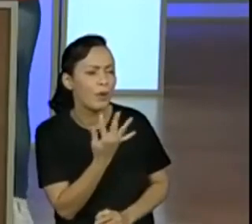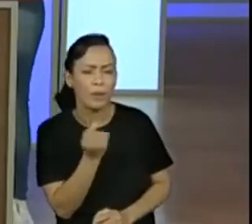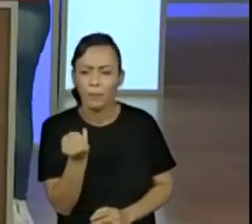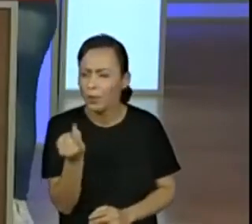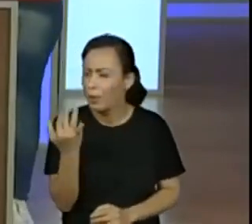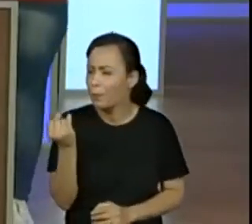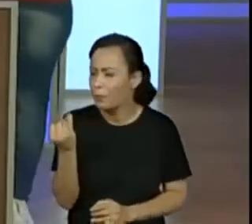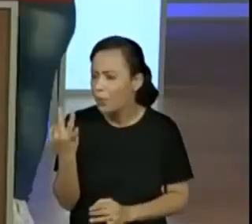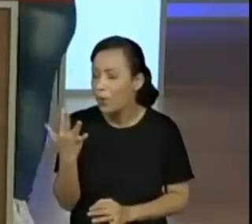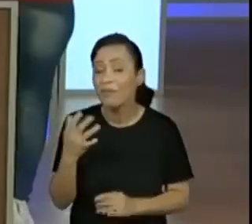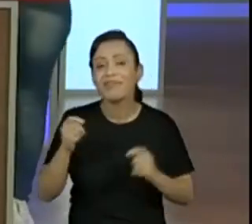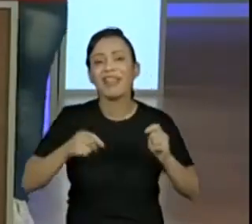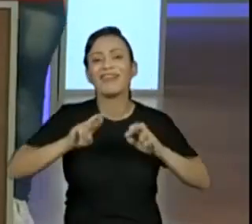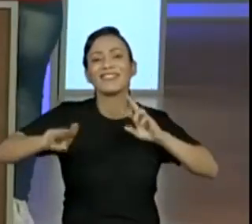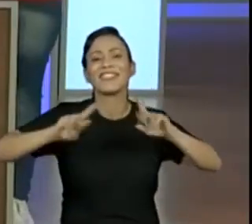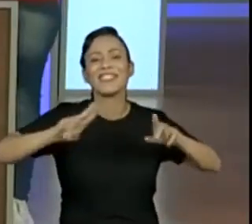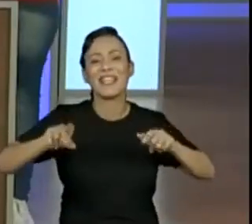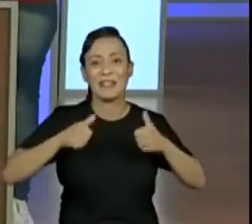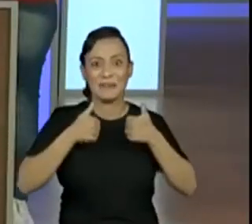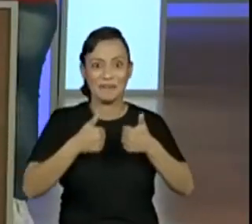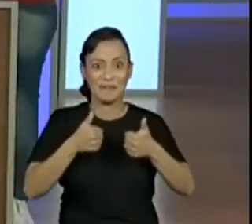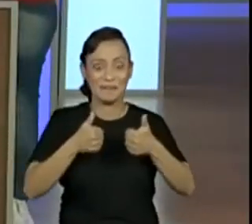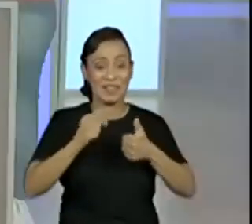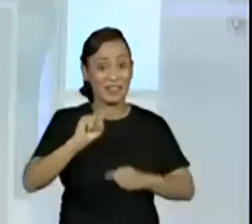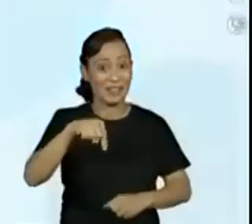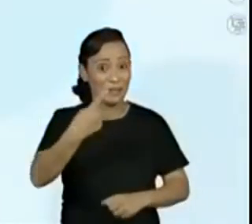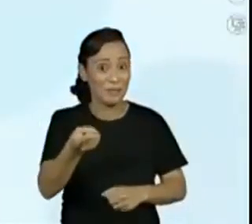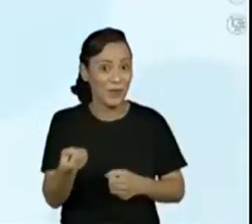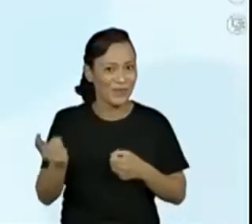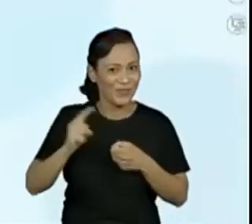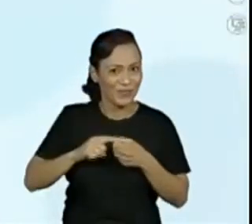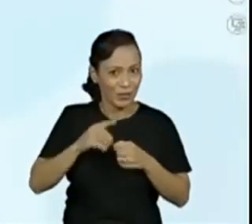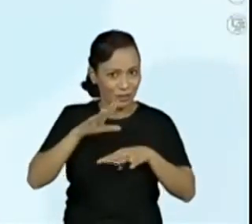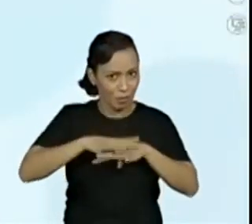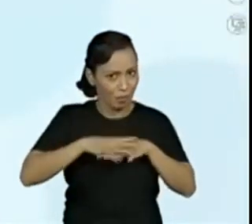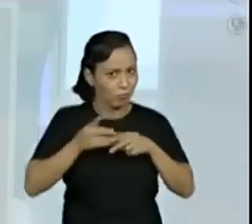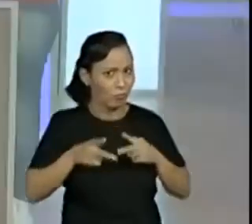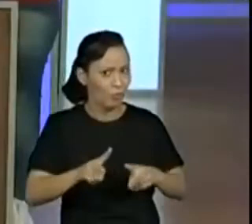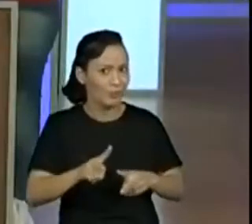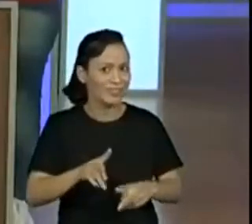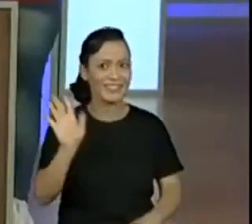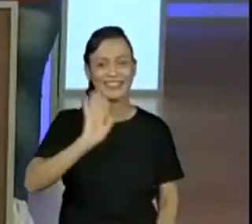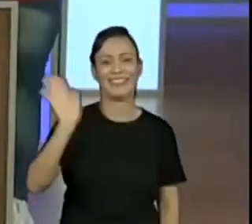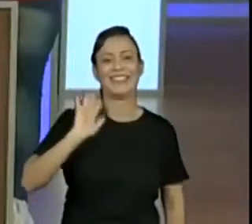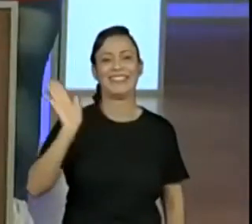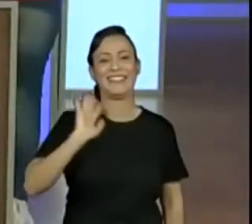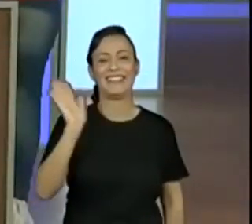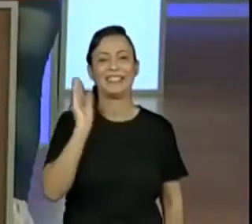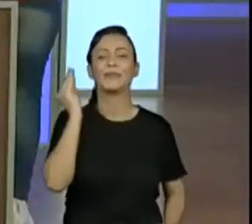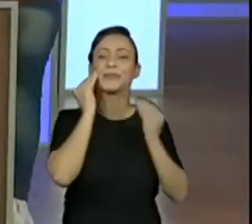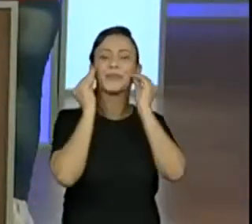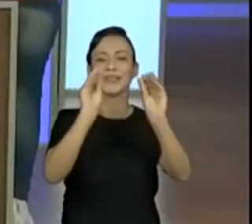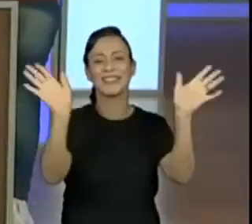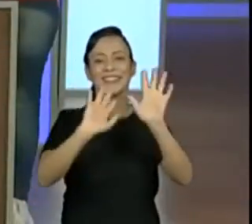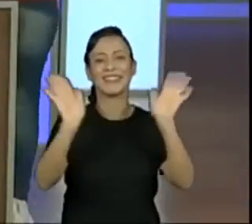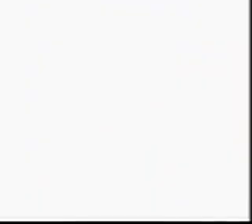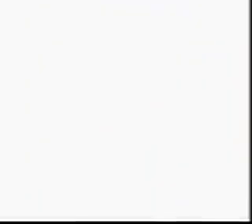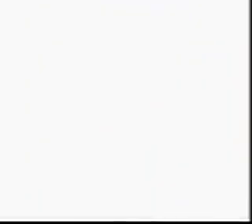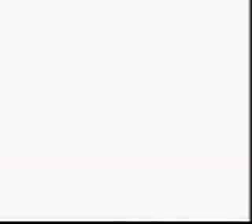nisso tudo. Isso mesmo. A gente volta daqui a pouquinho. Até já, já. Beijão.